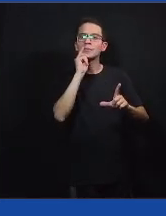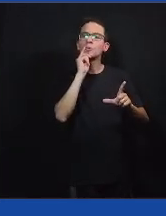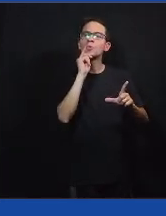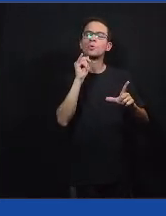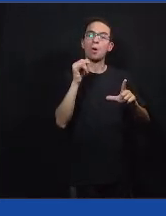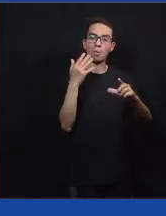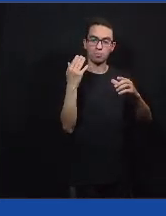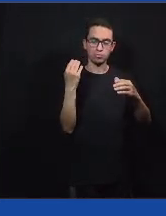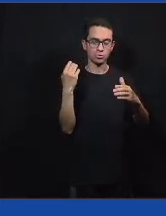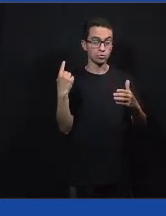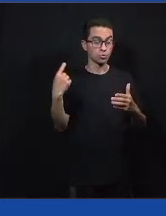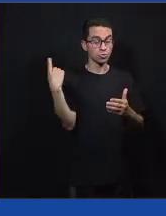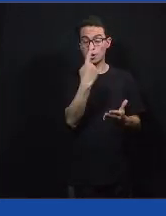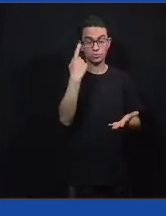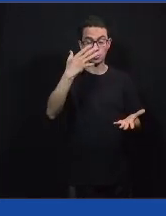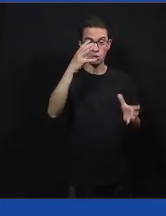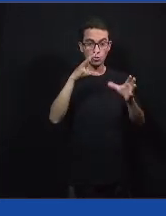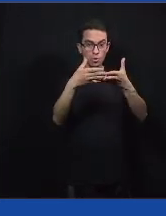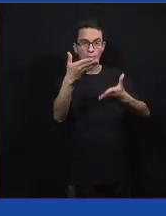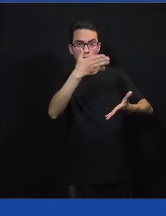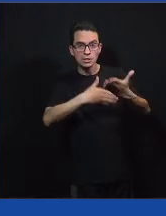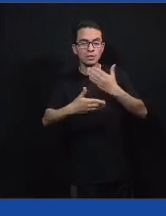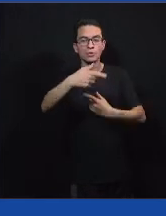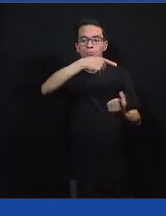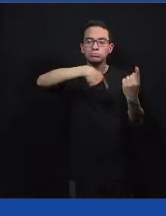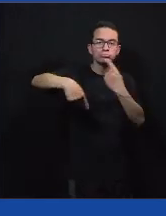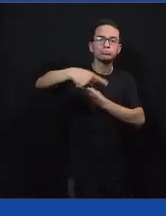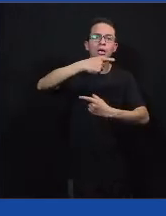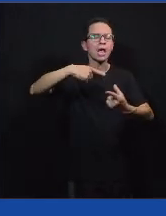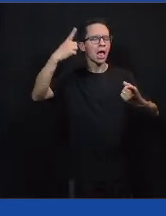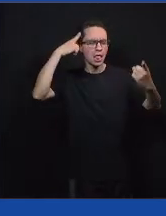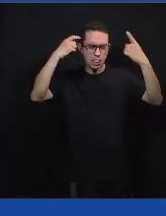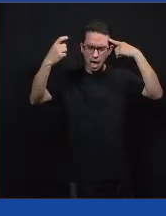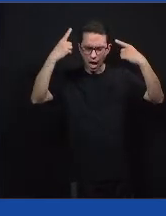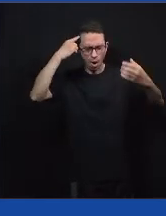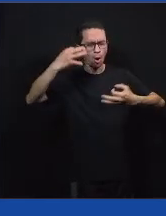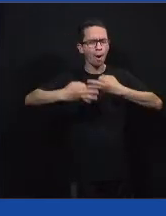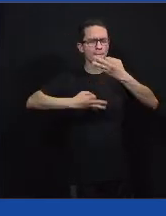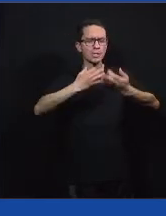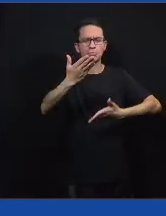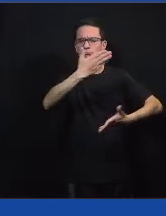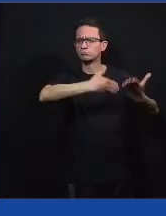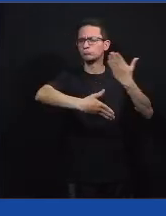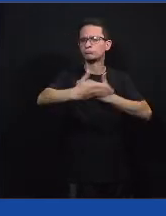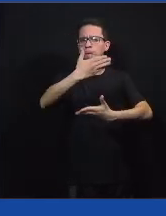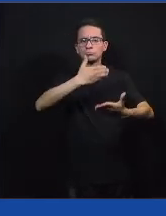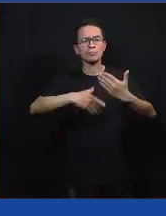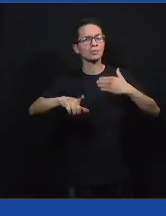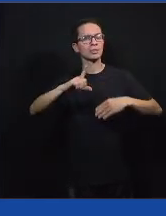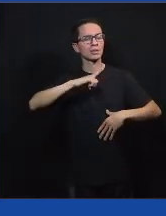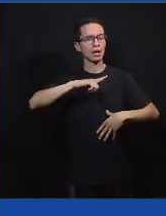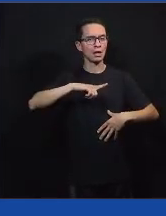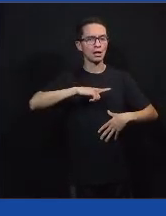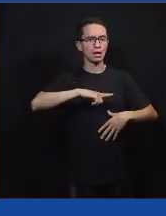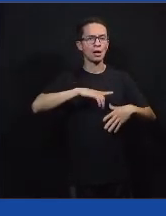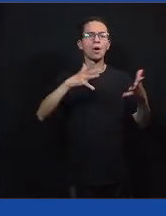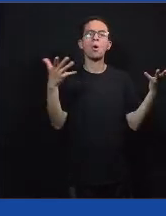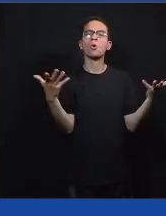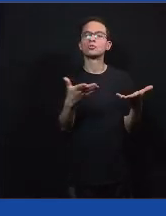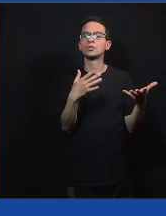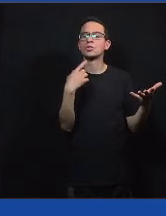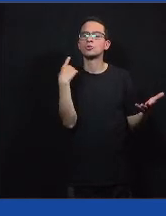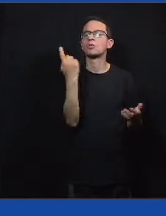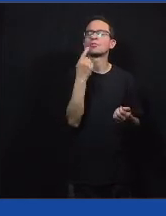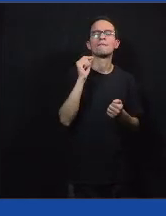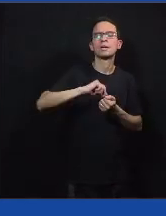aprofunda nos temas, conhece o outro, conhece o mundo, compartilha ideias, parte para a ação. Então, o que nós vamos fazer? Qual é a